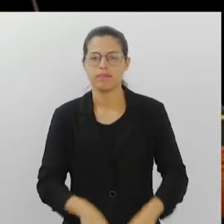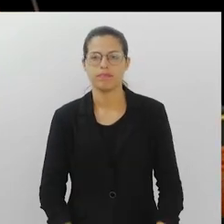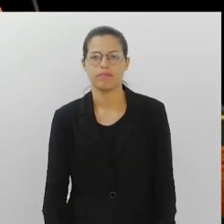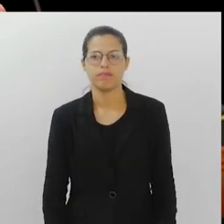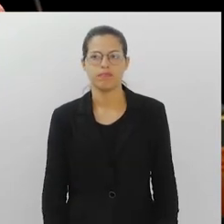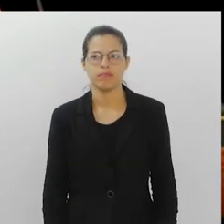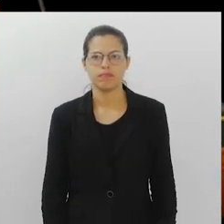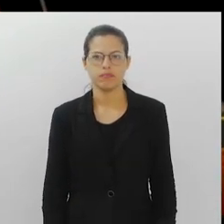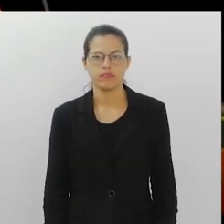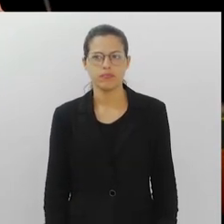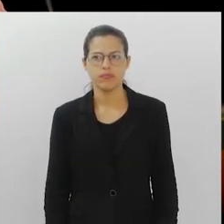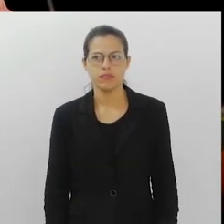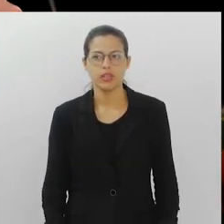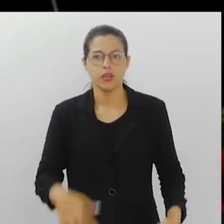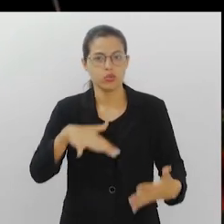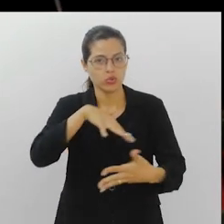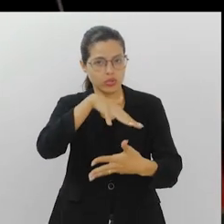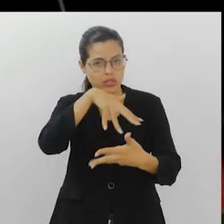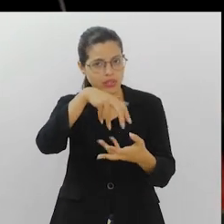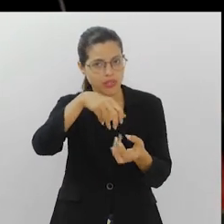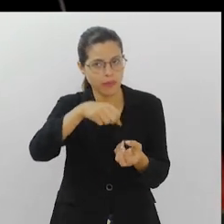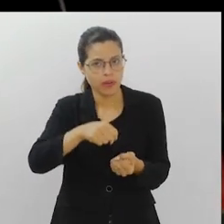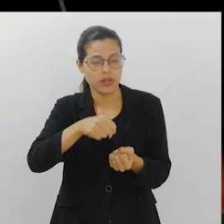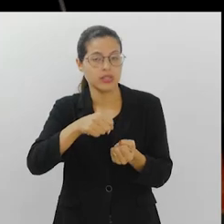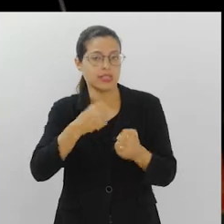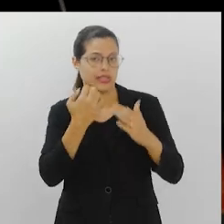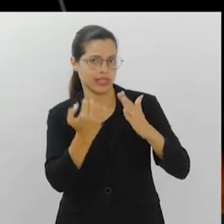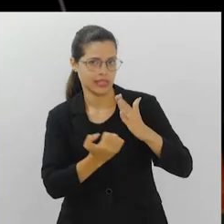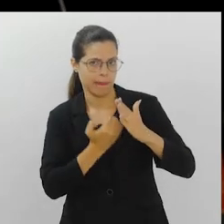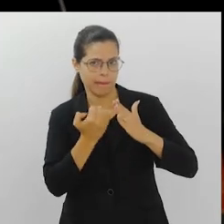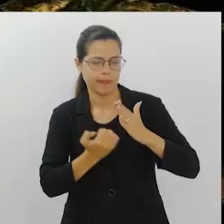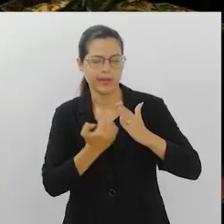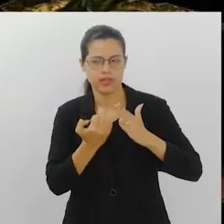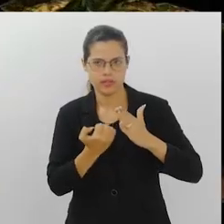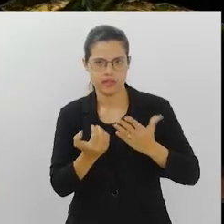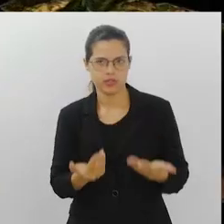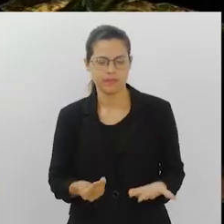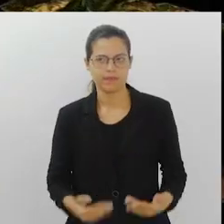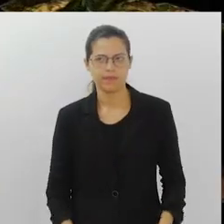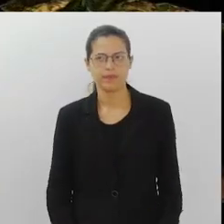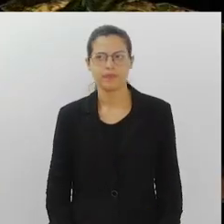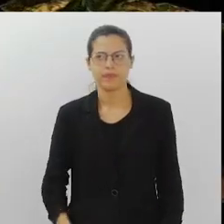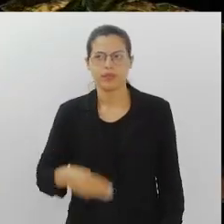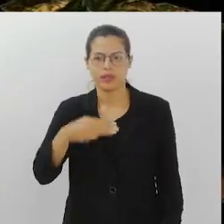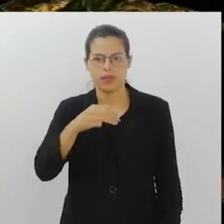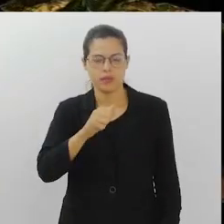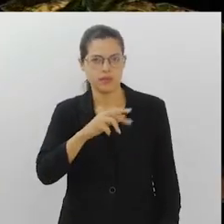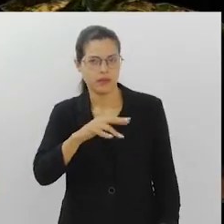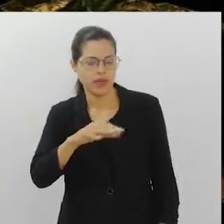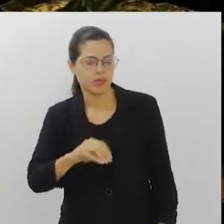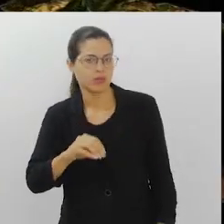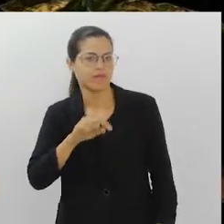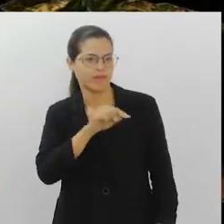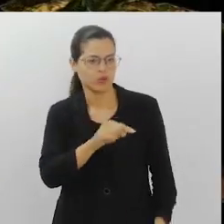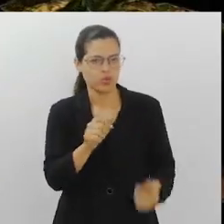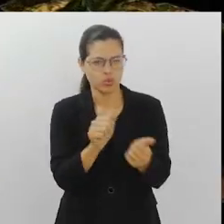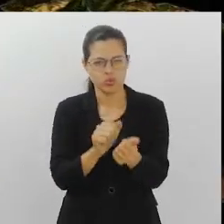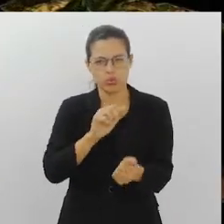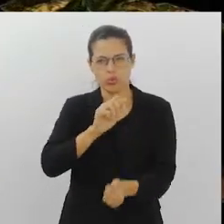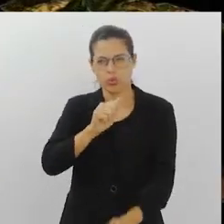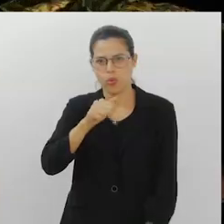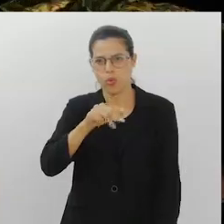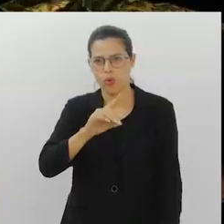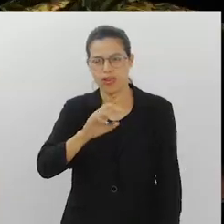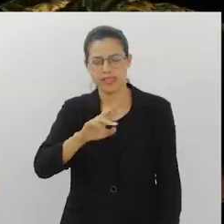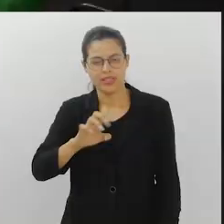sustentabilidade na iniciativa privada. Márcio, você e o André vão mediar